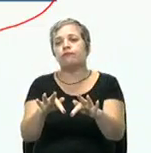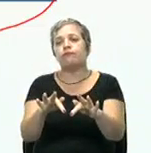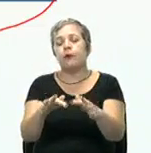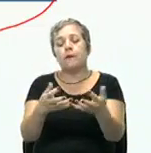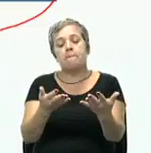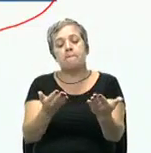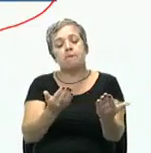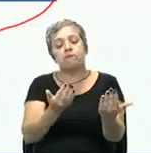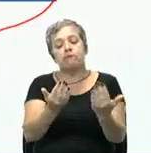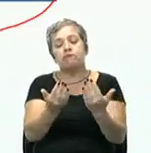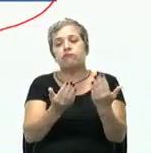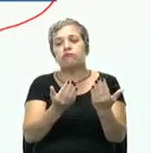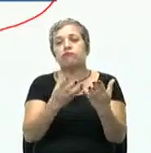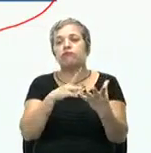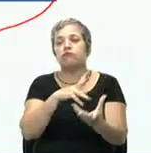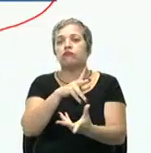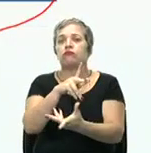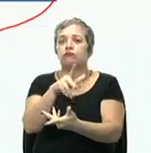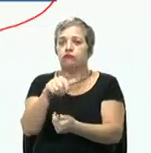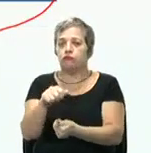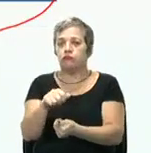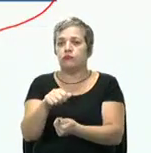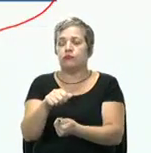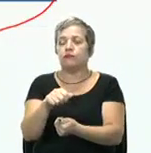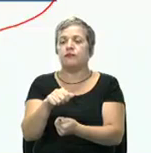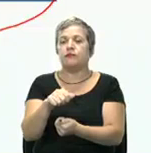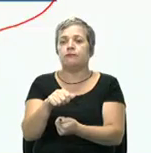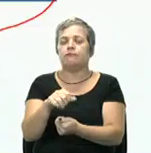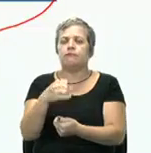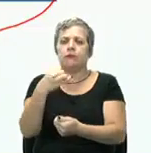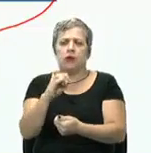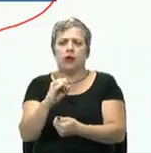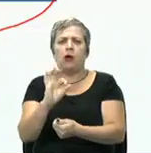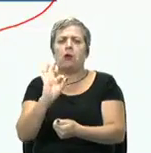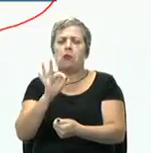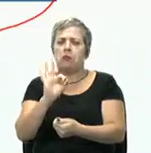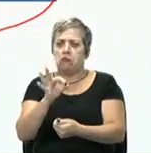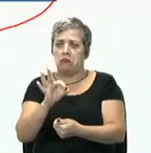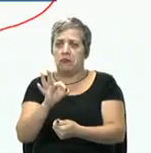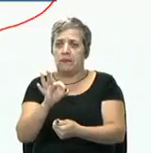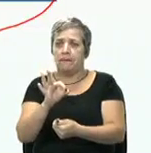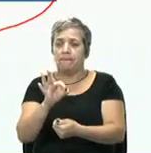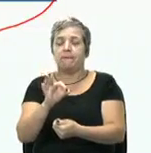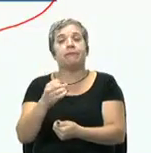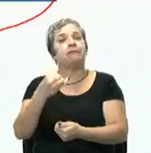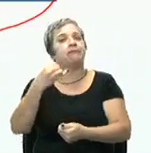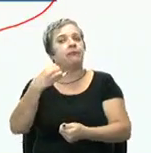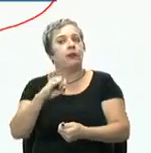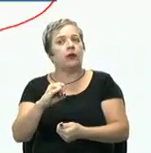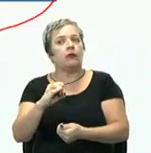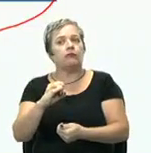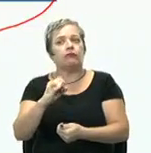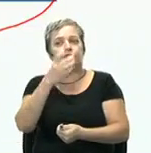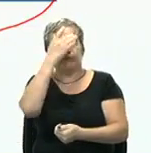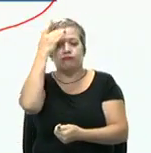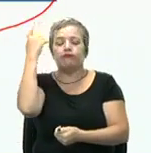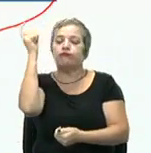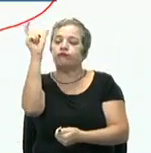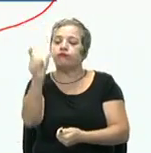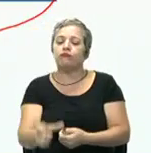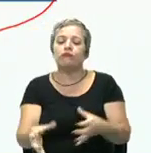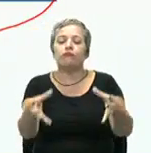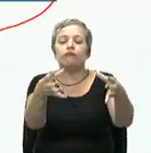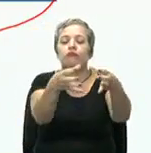do desempenho global, que é o último passo. Será que deu certo o processo? Será que os indivíduos, os